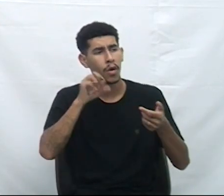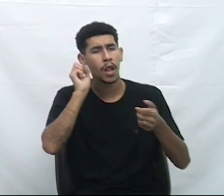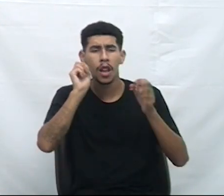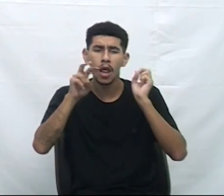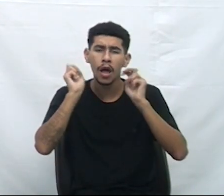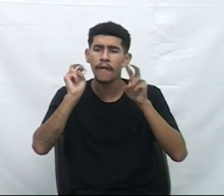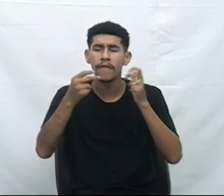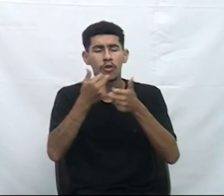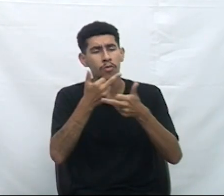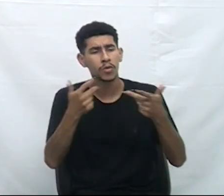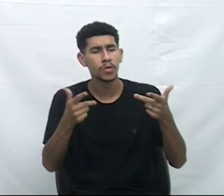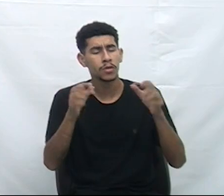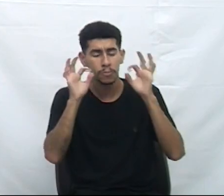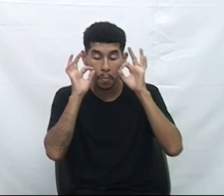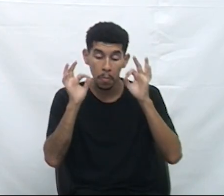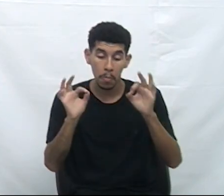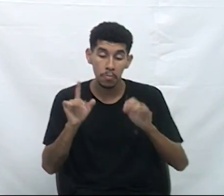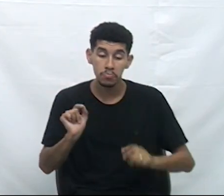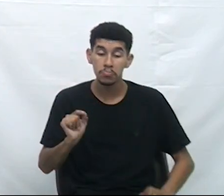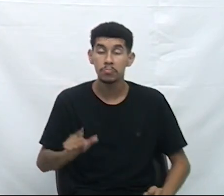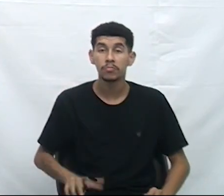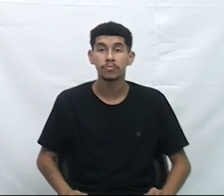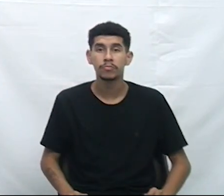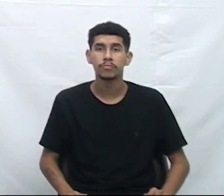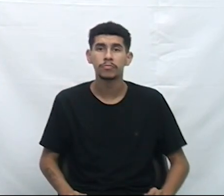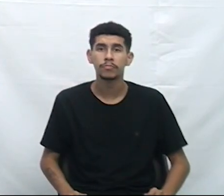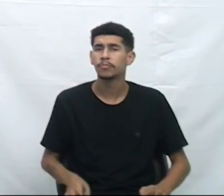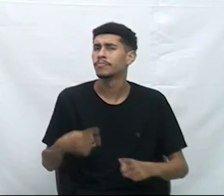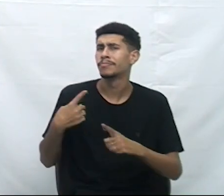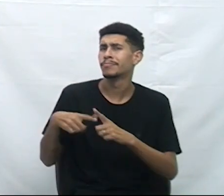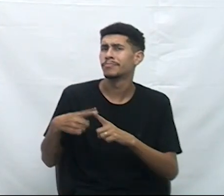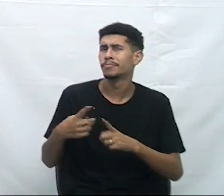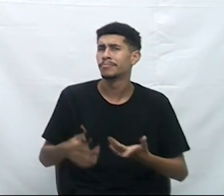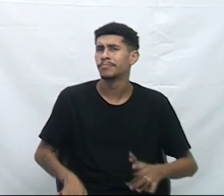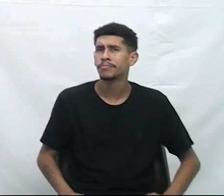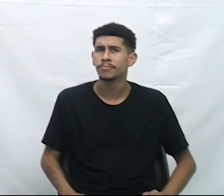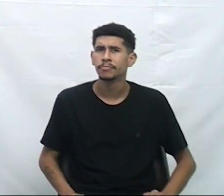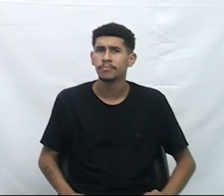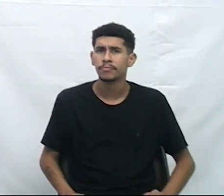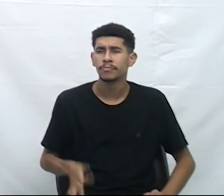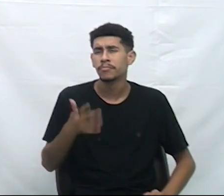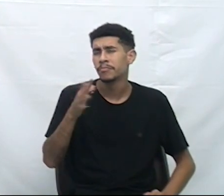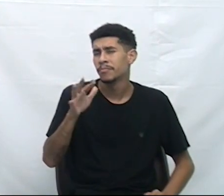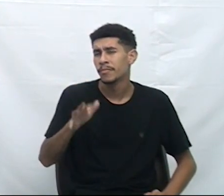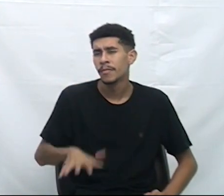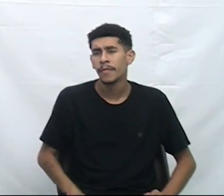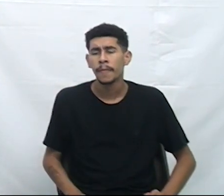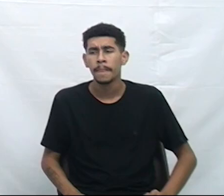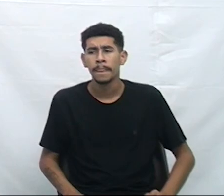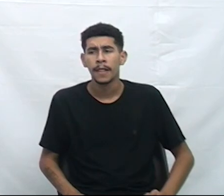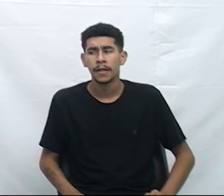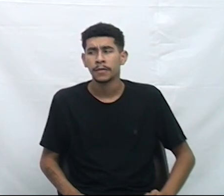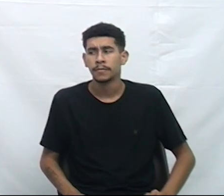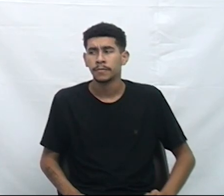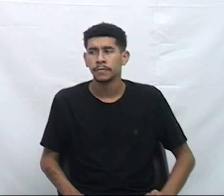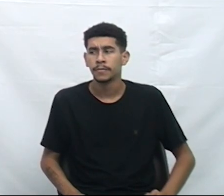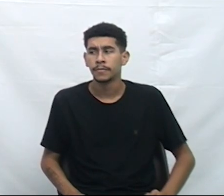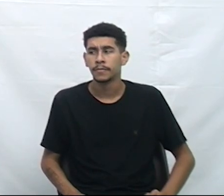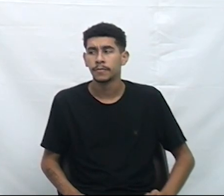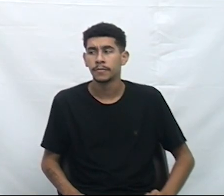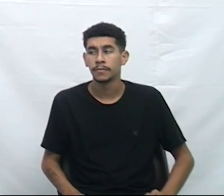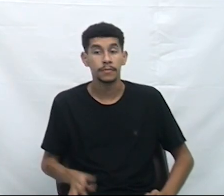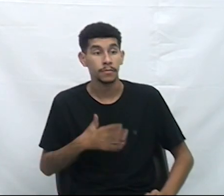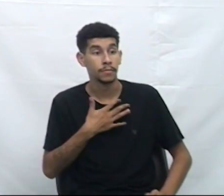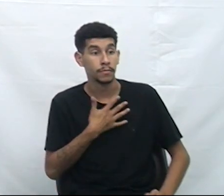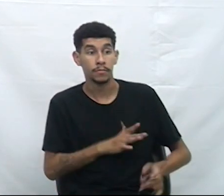relação a isso, me chamou muita atenção. Por quê? Porque, em média, pelo que... E aí eu não quero cometer